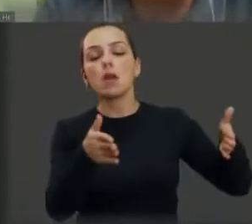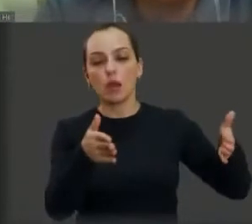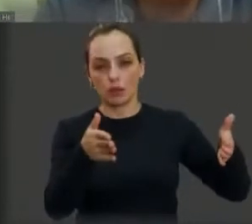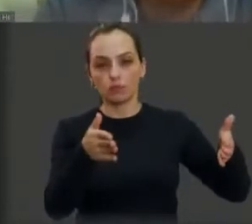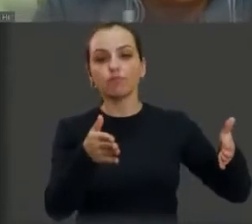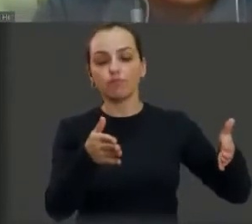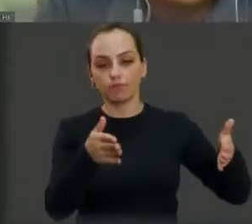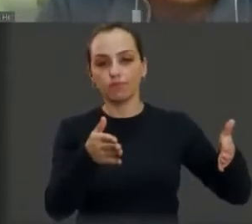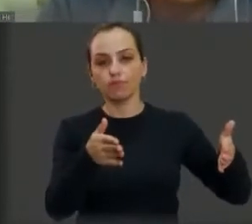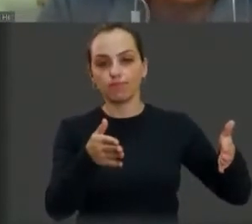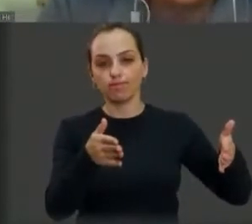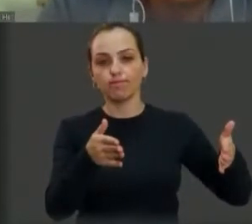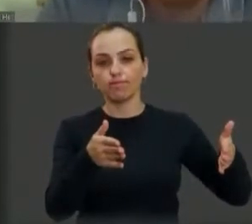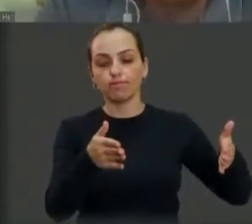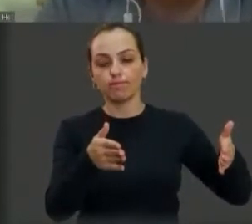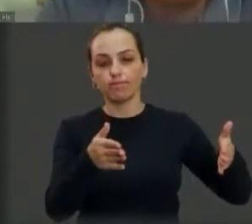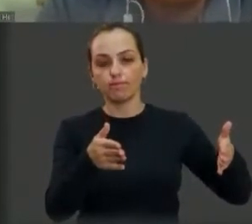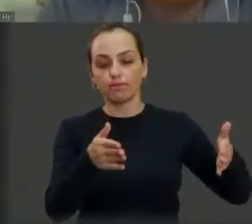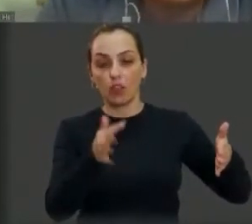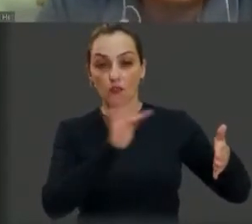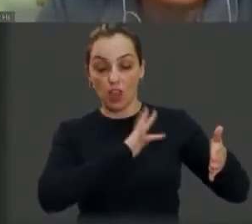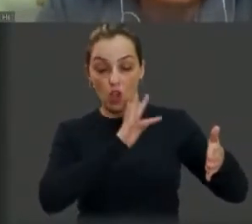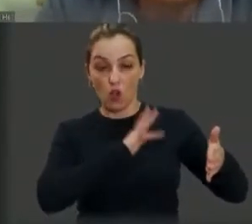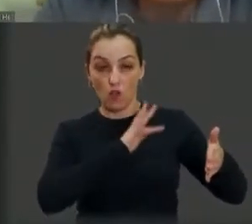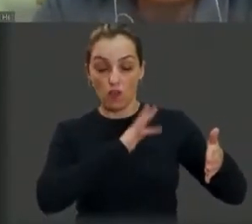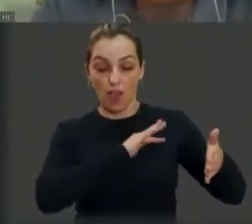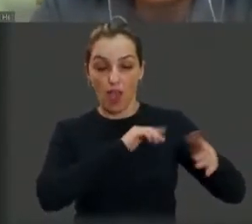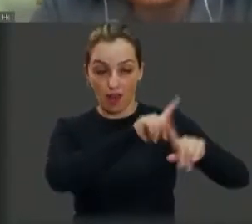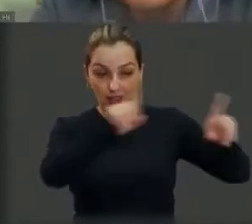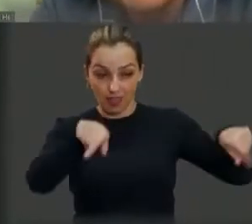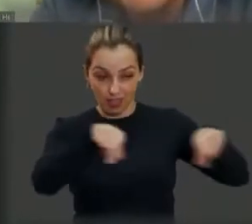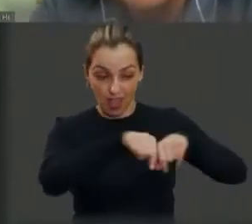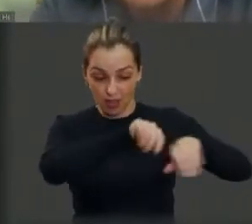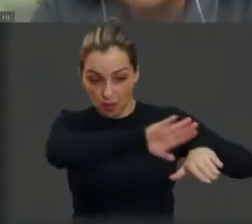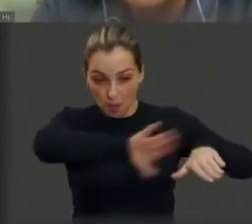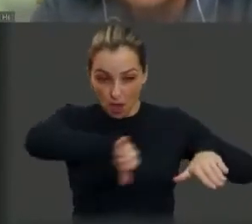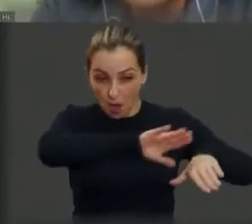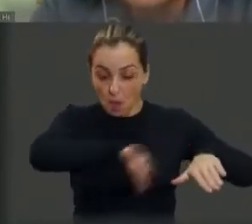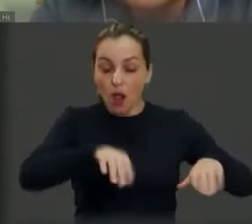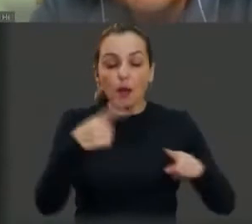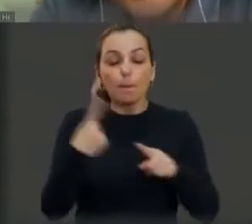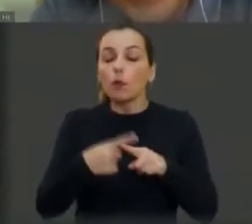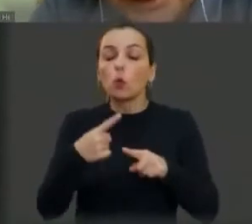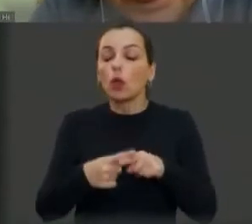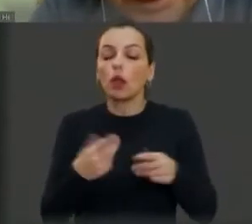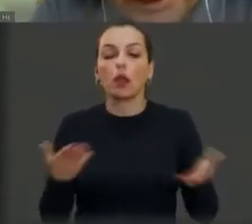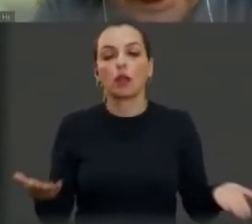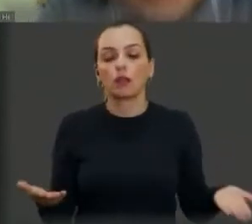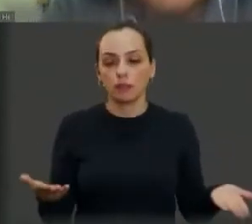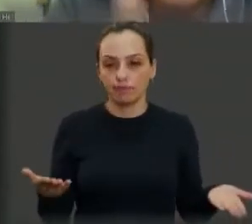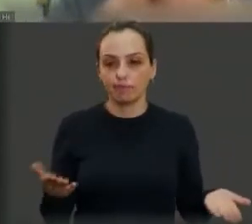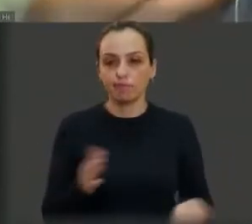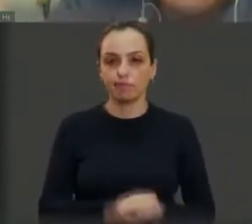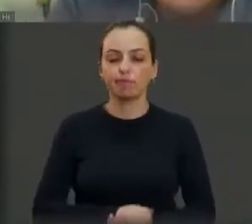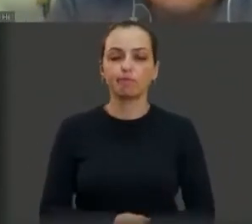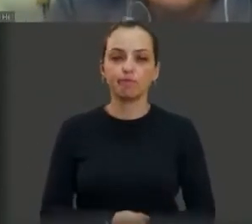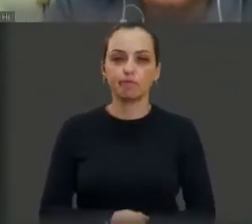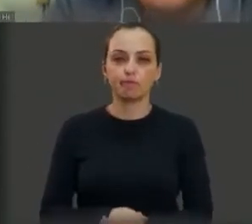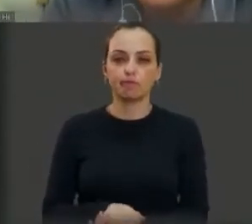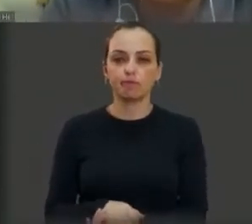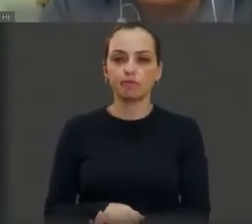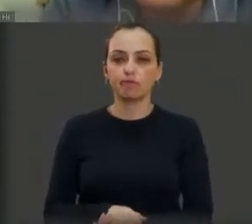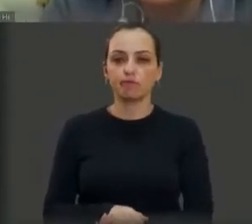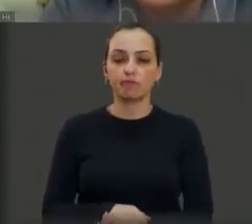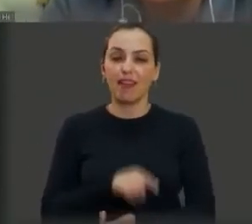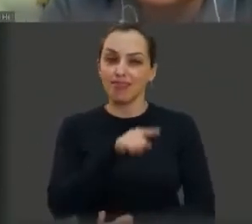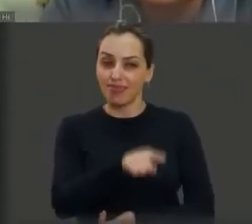complexo de piscina da ferroviária, né, por quê? Por quê, presidente? Estamos com